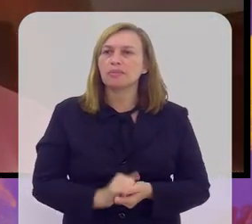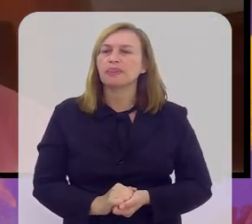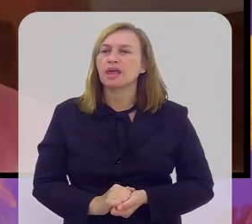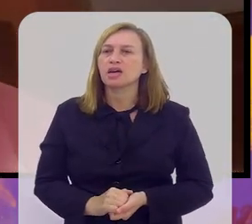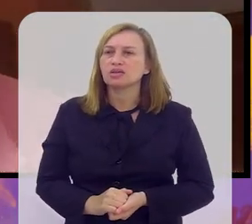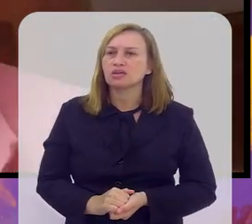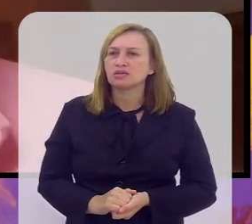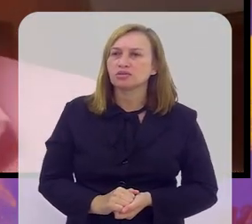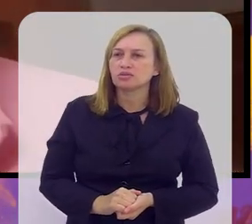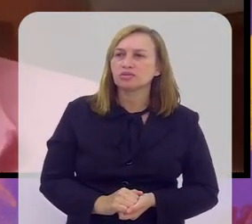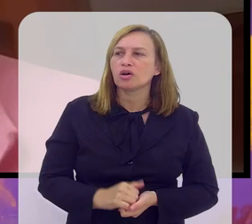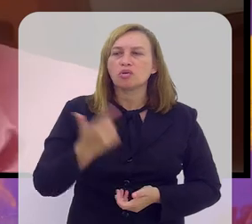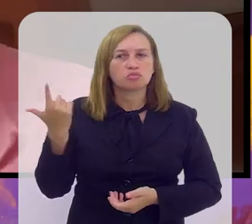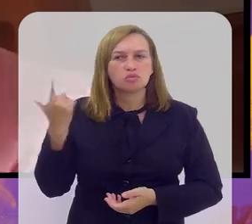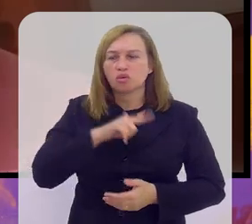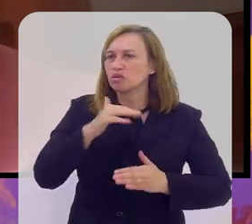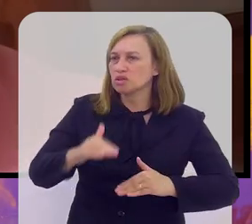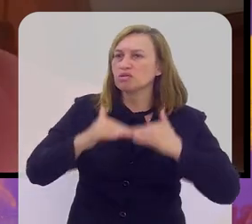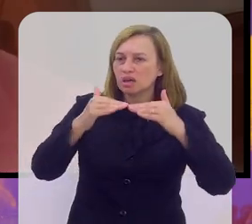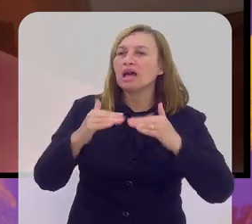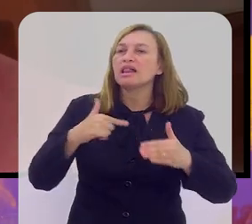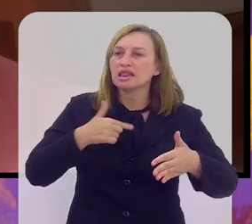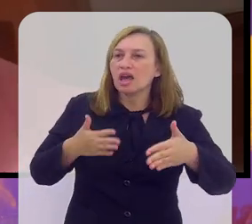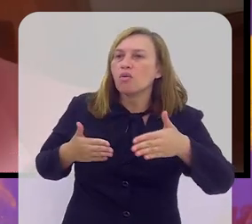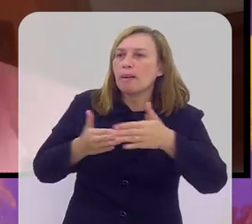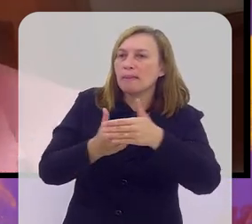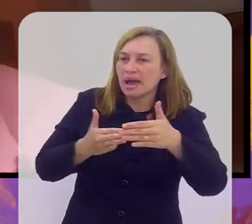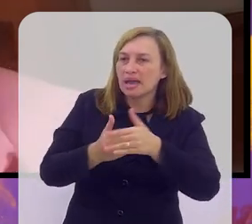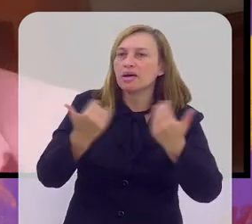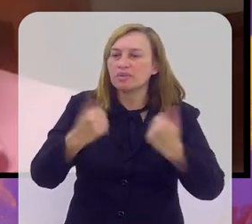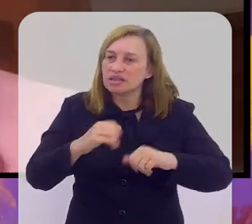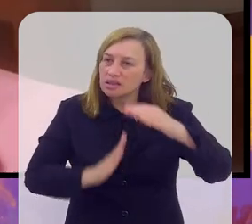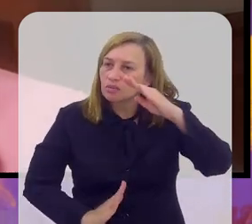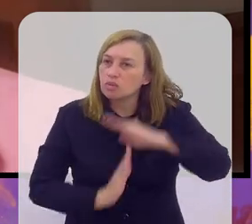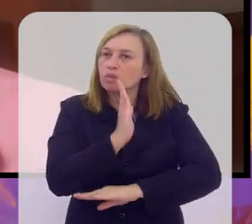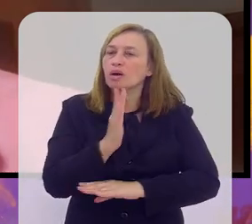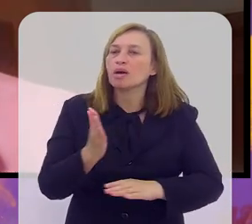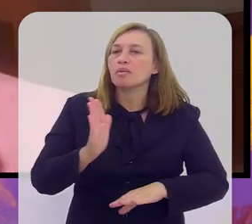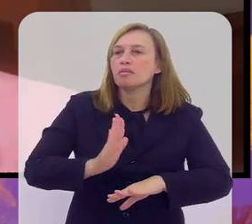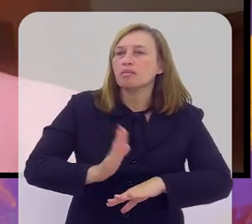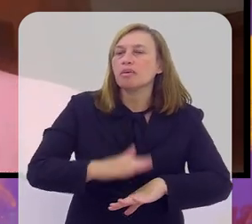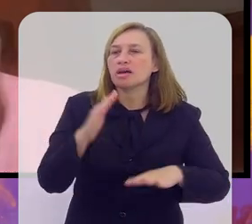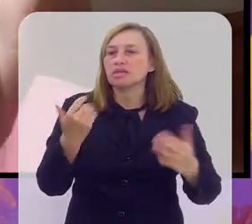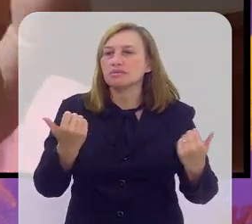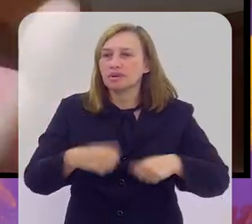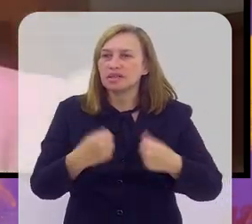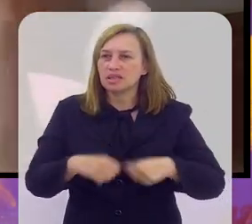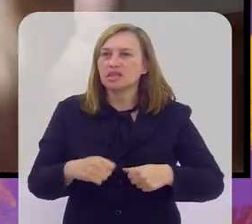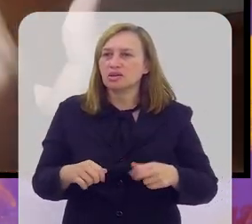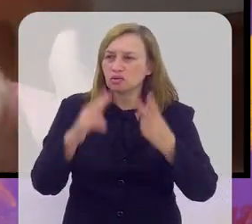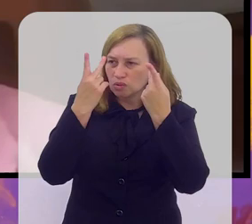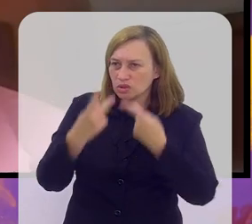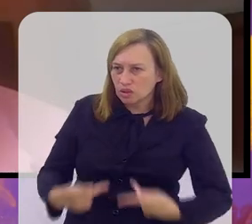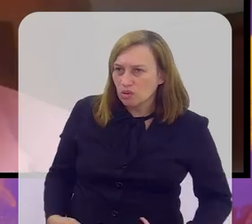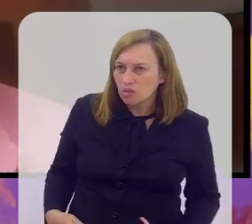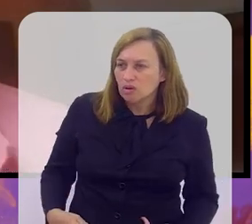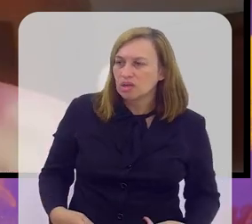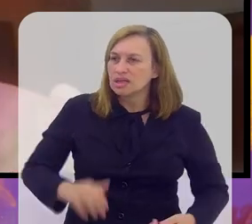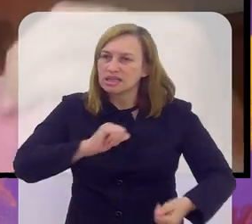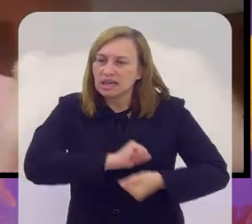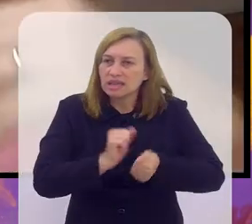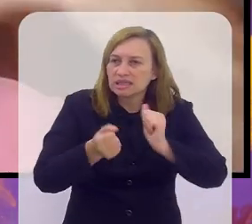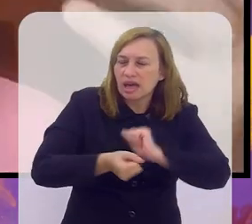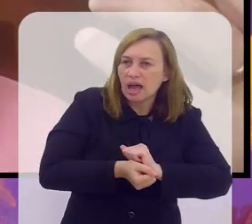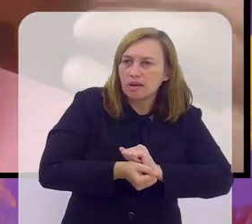de alto nível. Sim. Existe uma barreira, Rui. E essa barreira, para ser quebrada, ela precisa muito mais. Que o nosso material humano